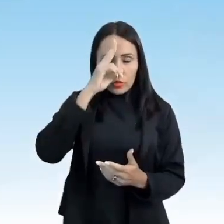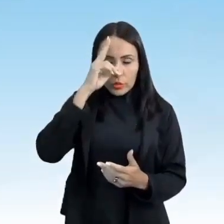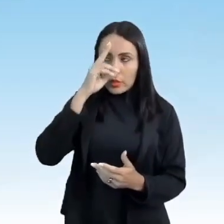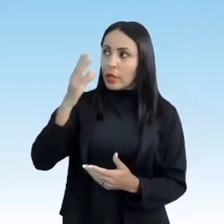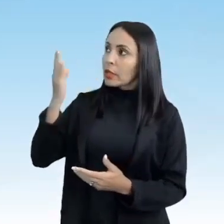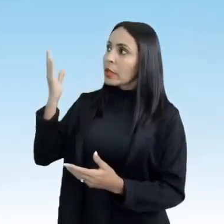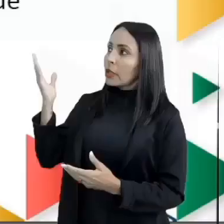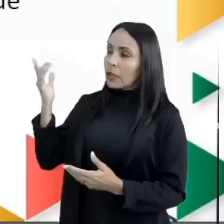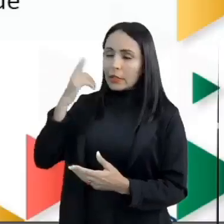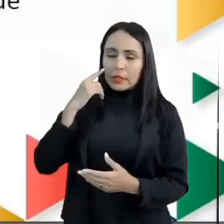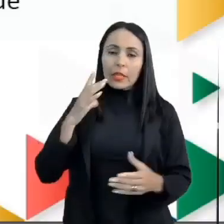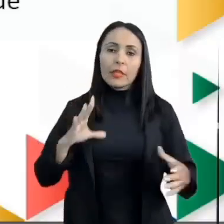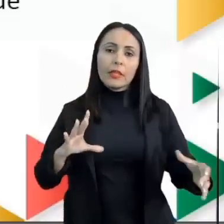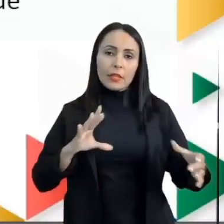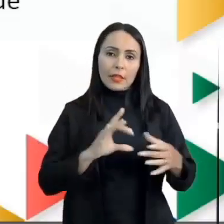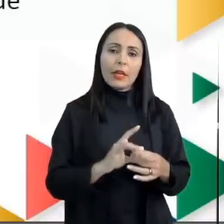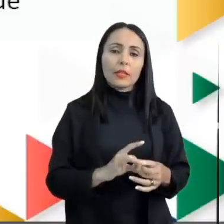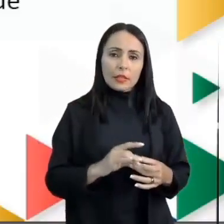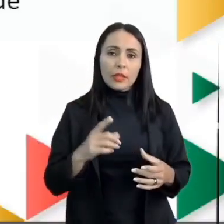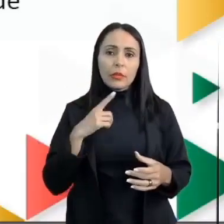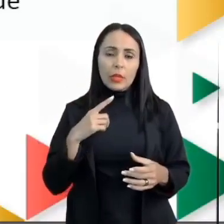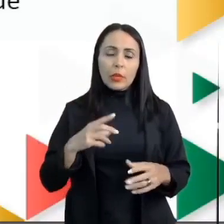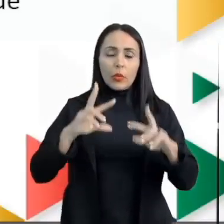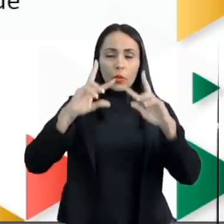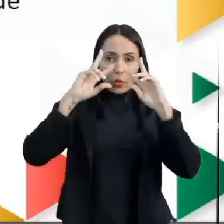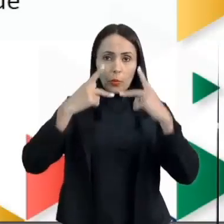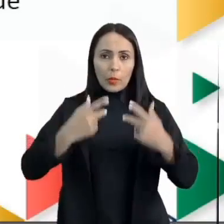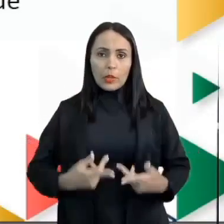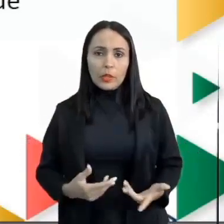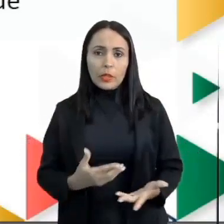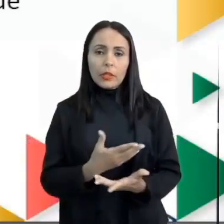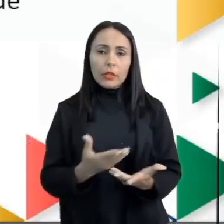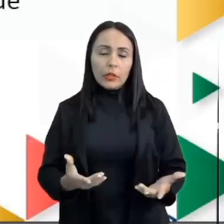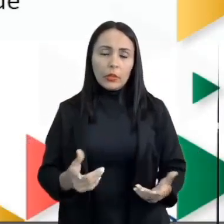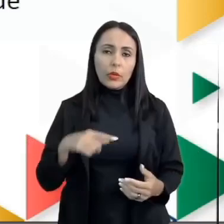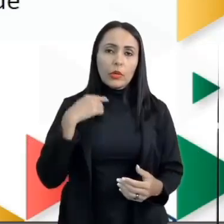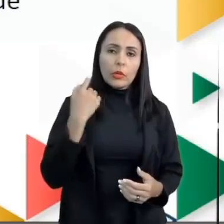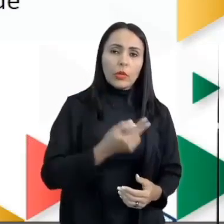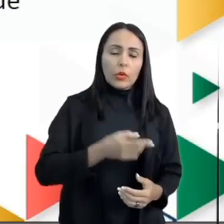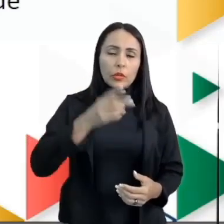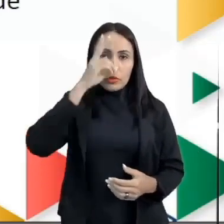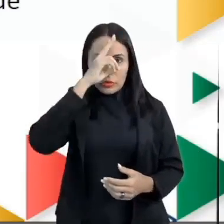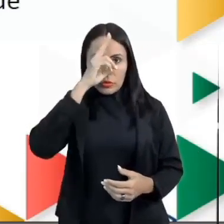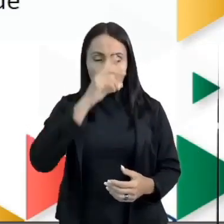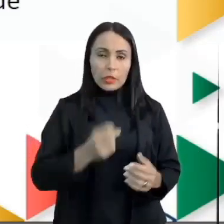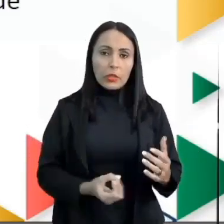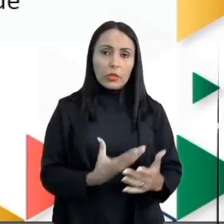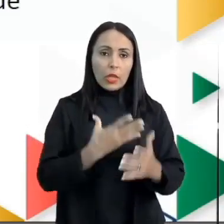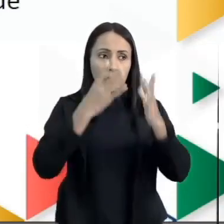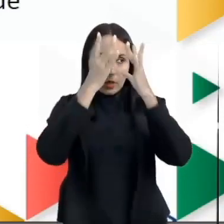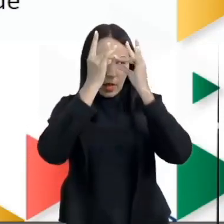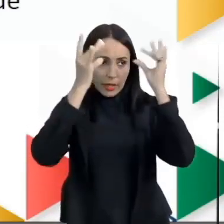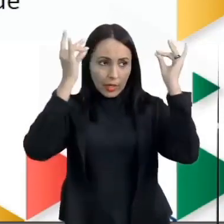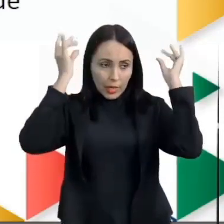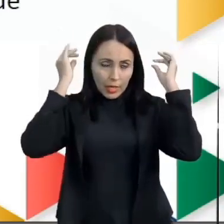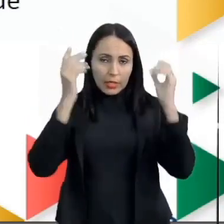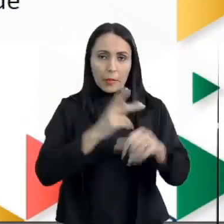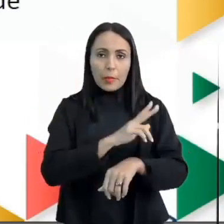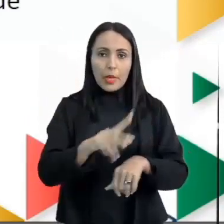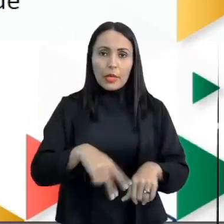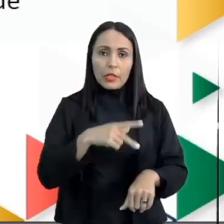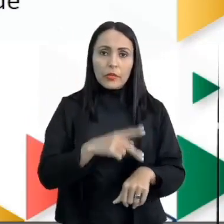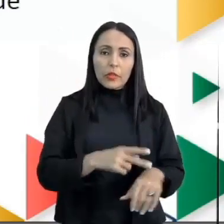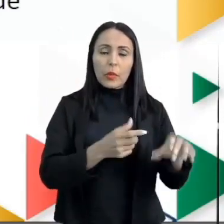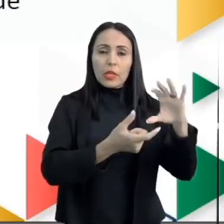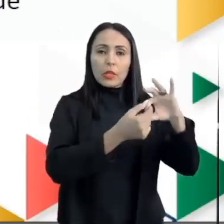intimamente ligado com a nossa humanidade, com a nossa história, né? Teve sua origem na Grécia e fez parte dos Jogos